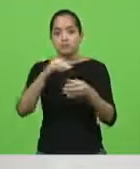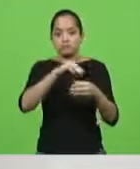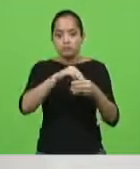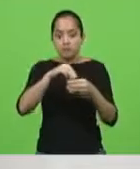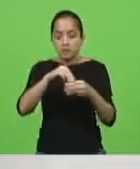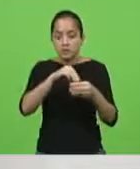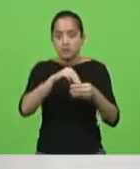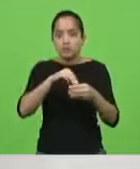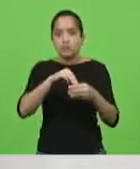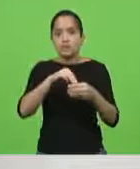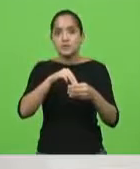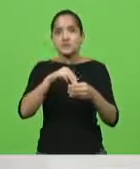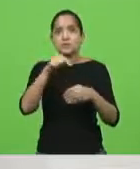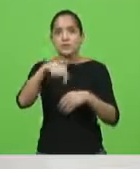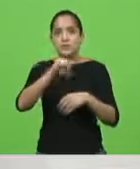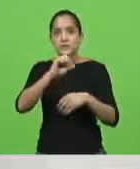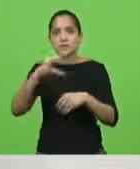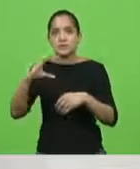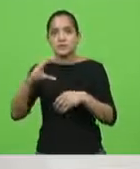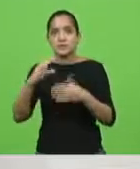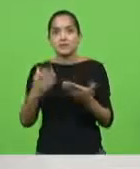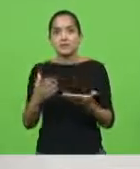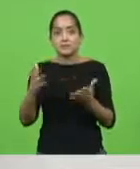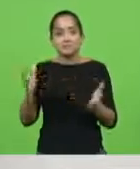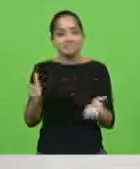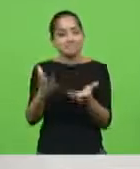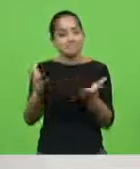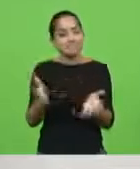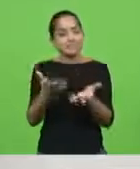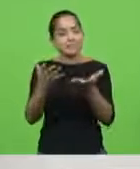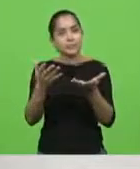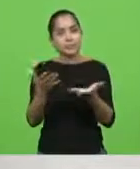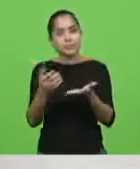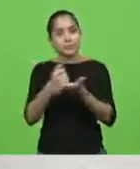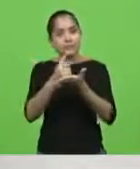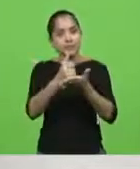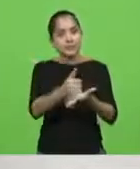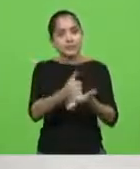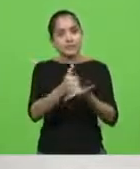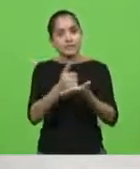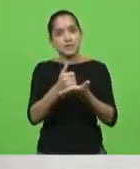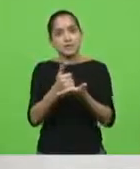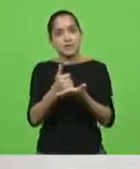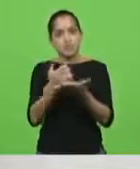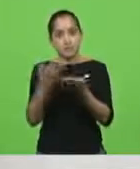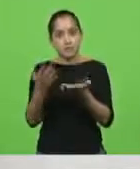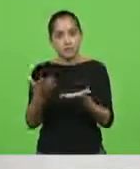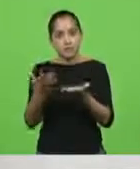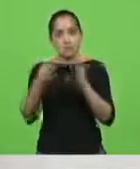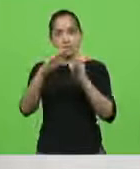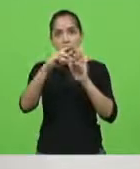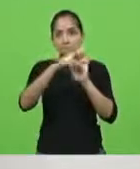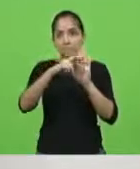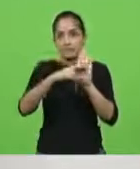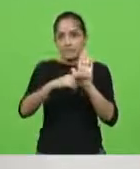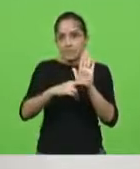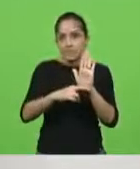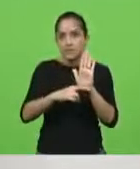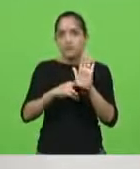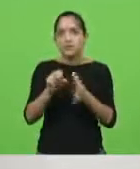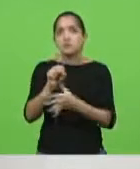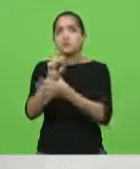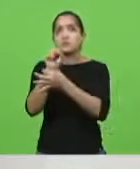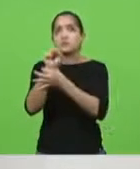e no intuito de promover esse reforço às medidas econômicas de proteção